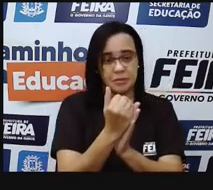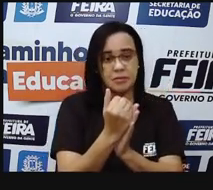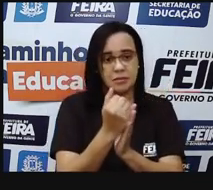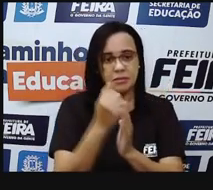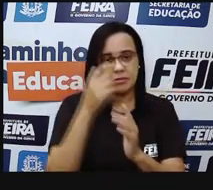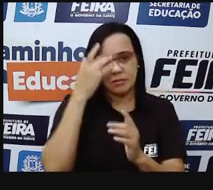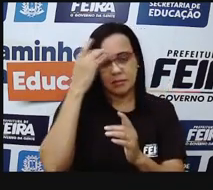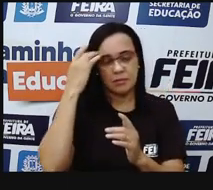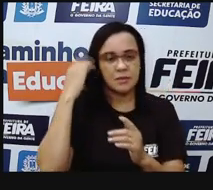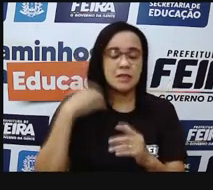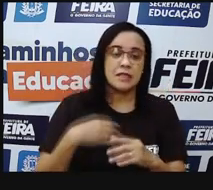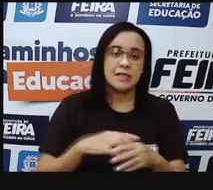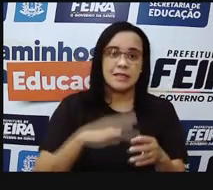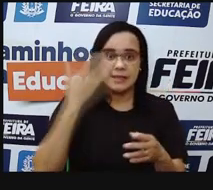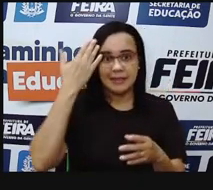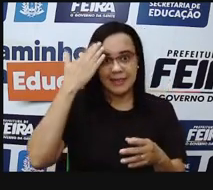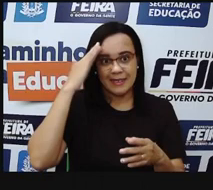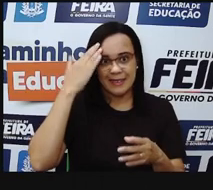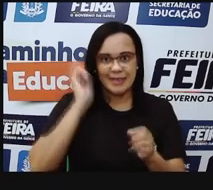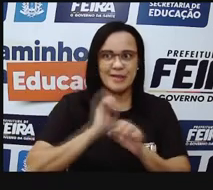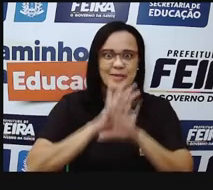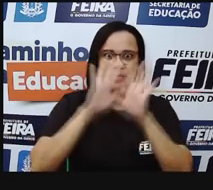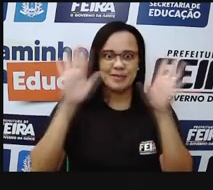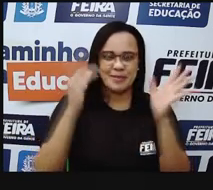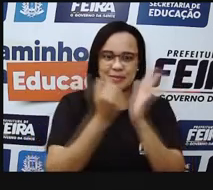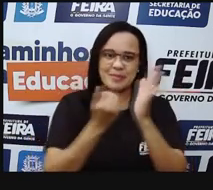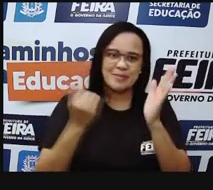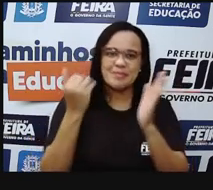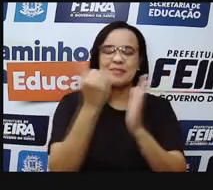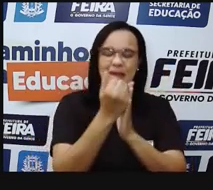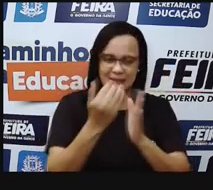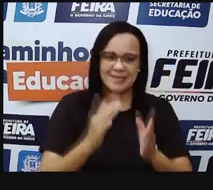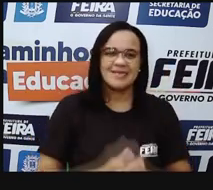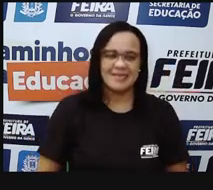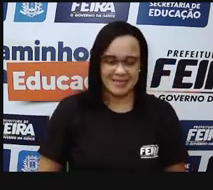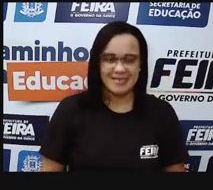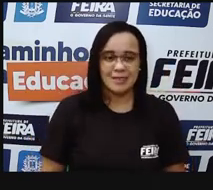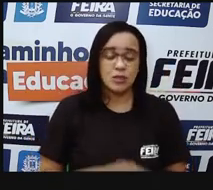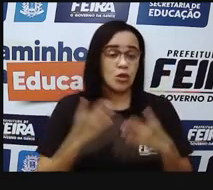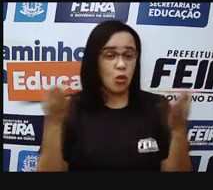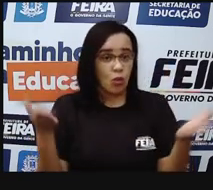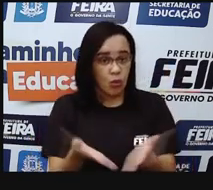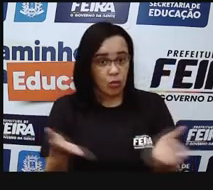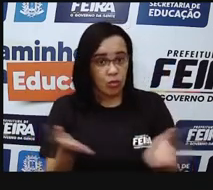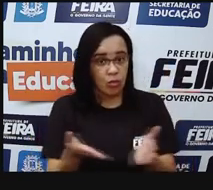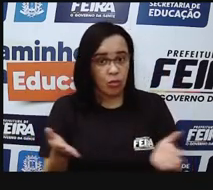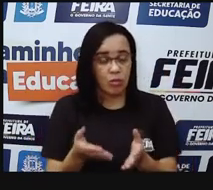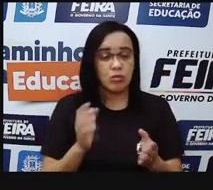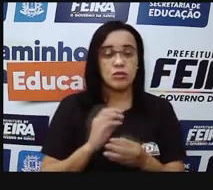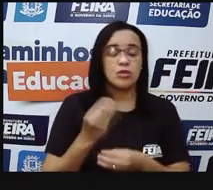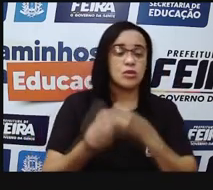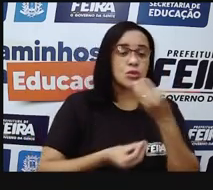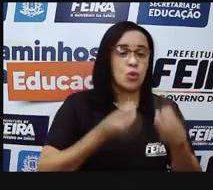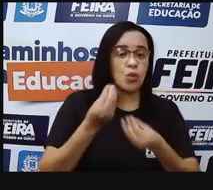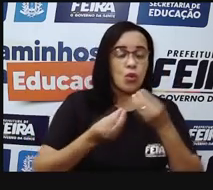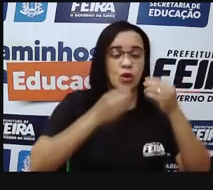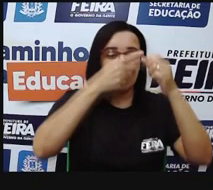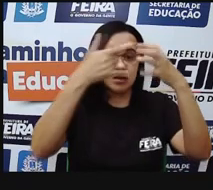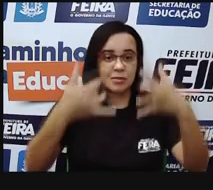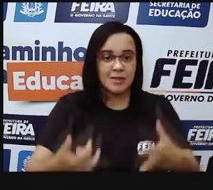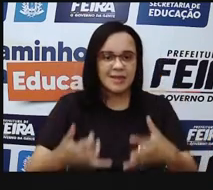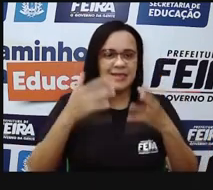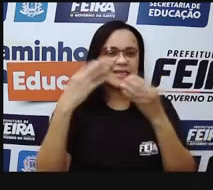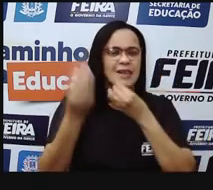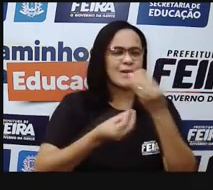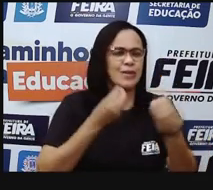aprofundar um pouquinho mais sobre essa luz, e a luz visível. Hoje, a gente vai entender um pouquinho como é que essa luz, ela